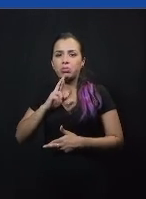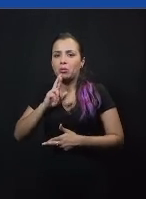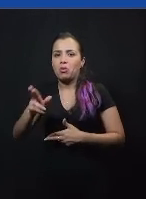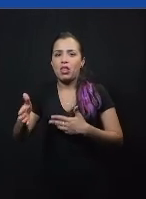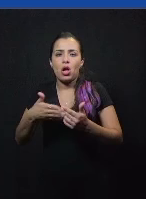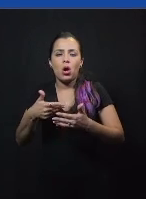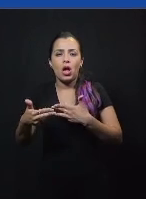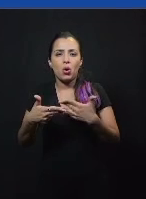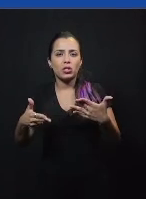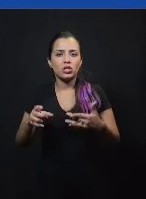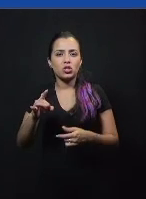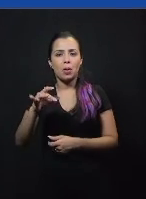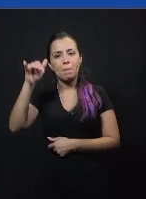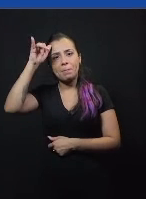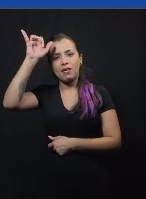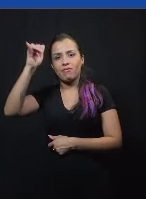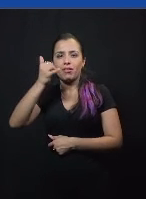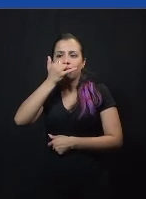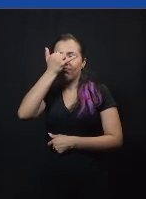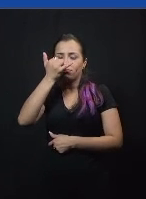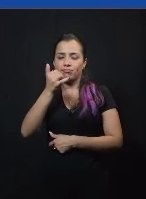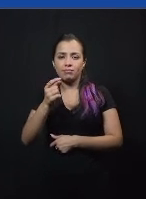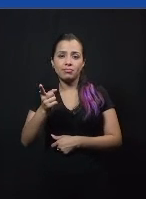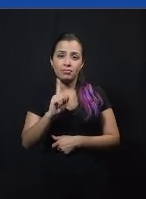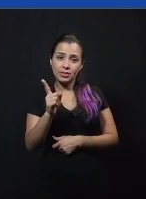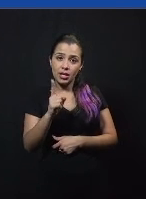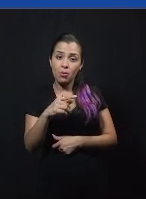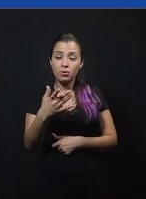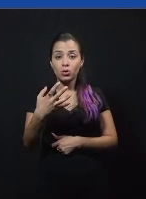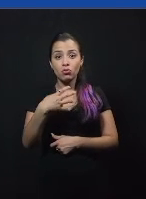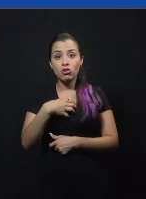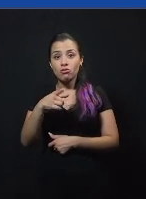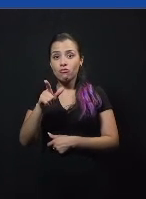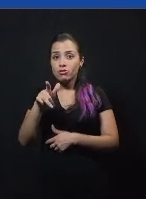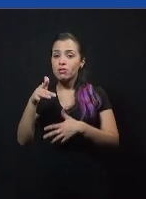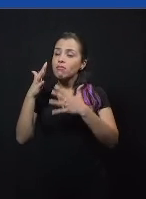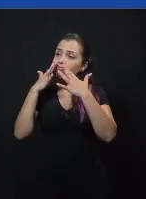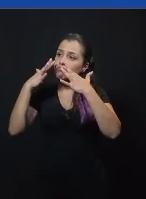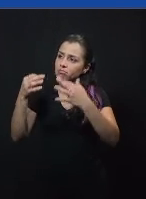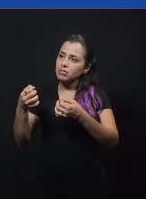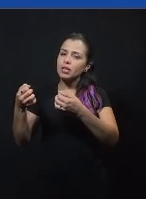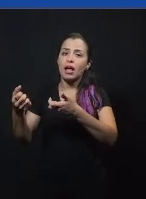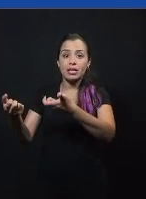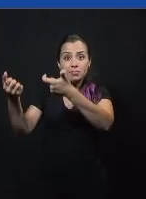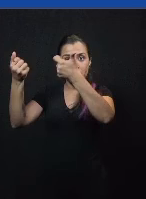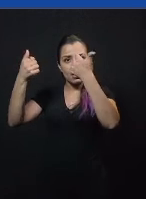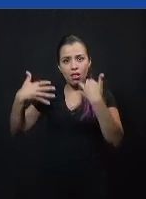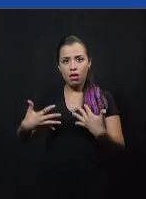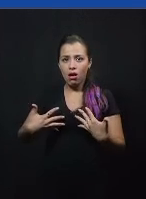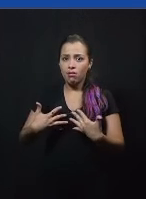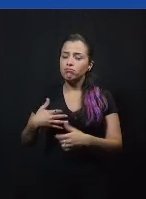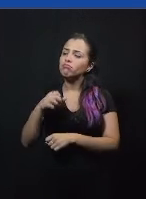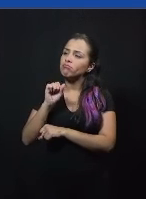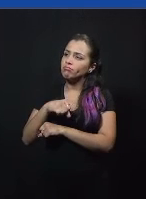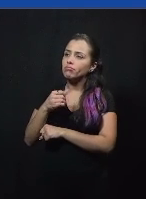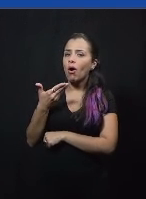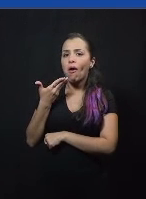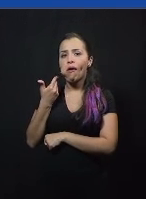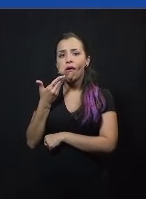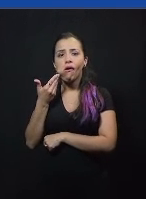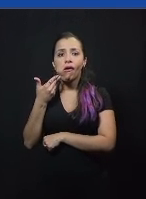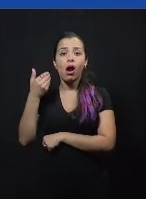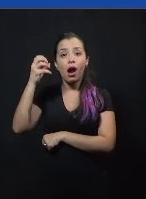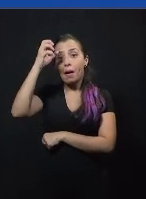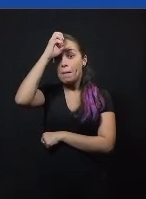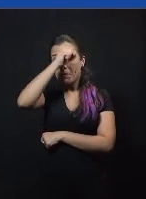e você escutar ativamente outra pessoa é uma forma de você demonstrar que você está disposto a aprender o debate nada